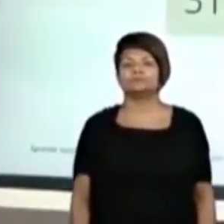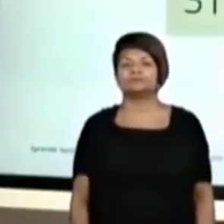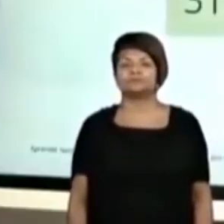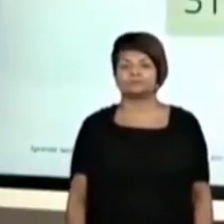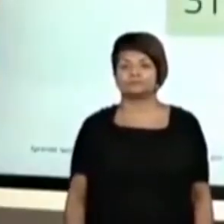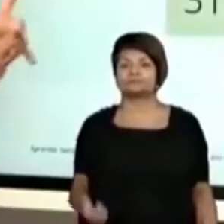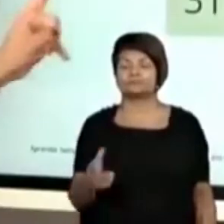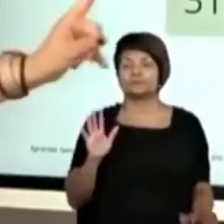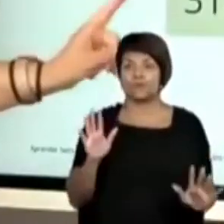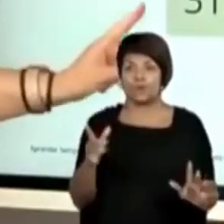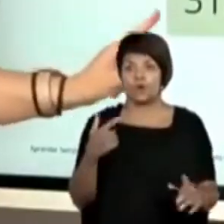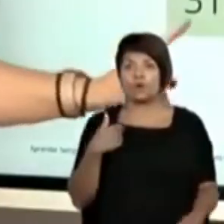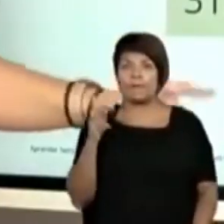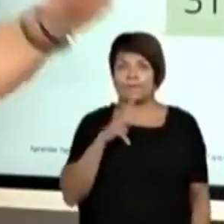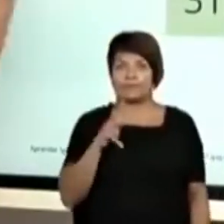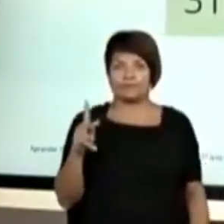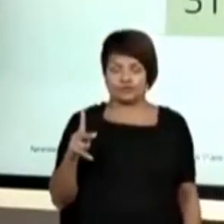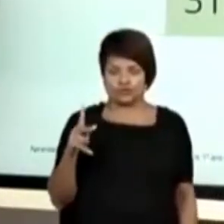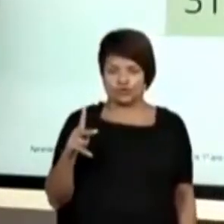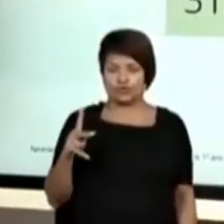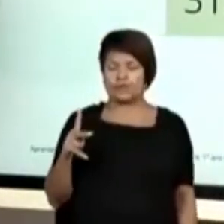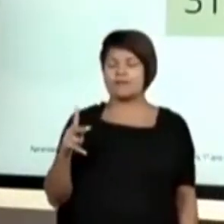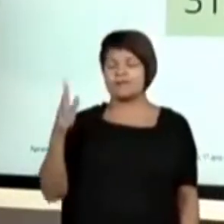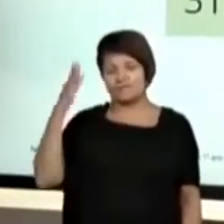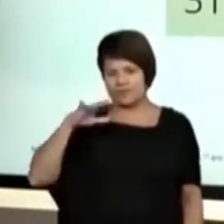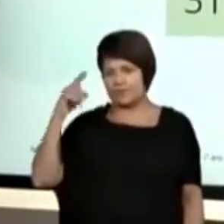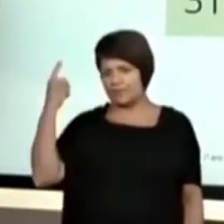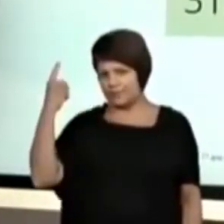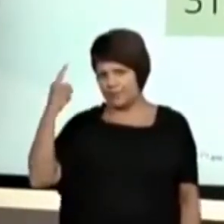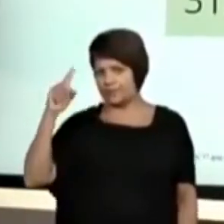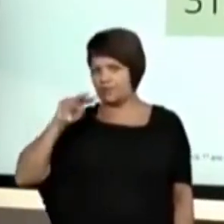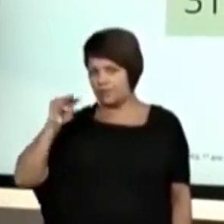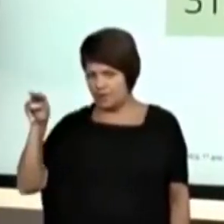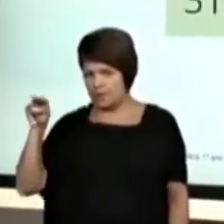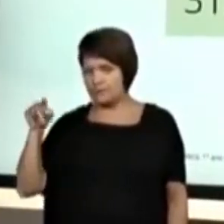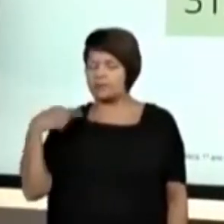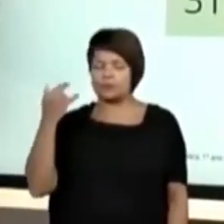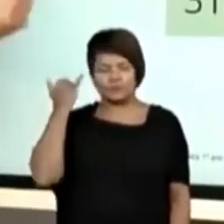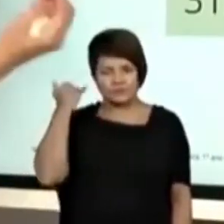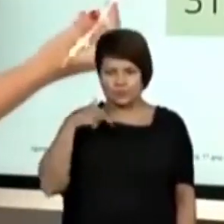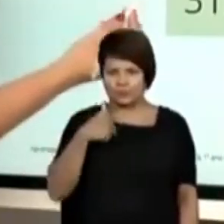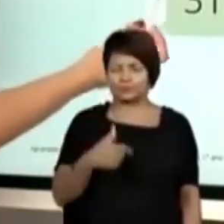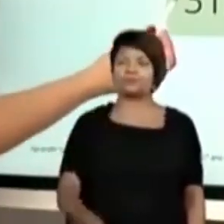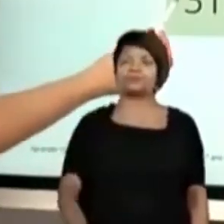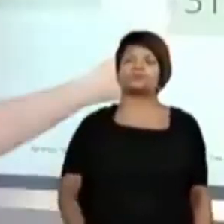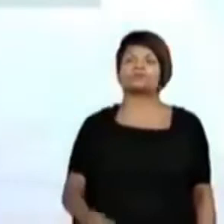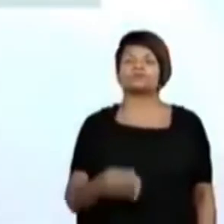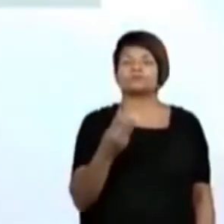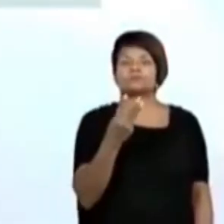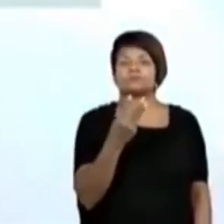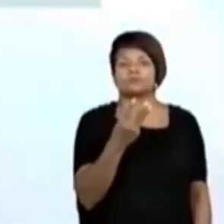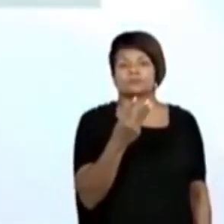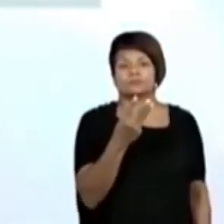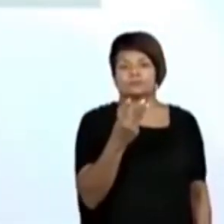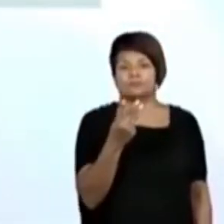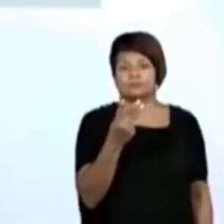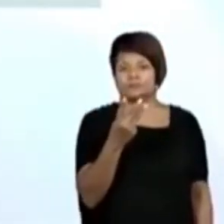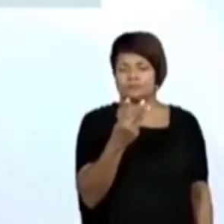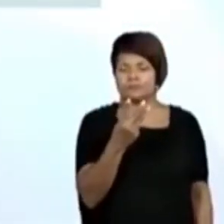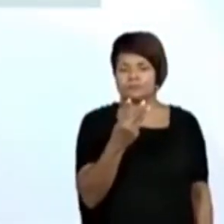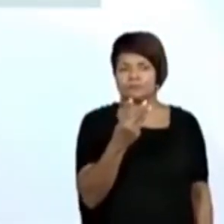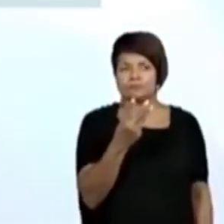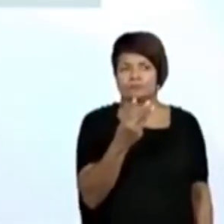vocês. Professora Fran vai ler e depois eu vou ler, tá bom? Tá bom. Vai lá, professora Fran. Então, 3,